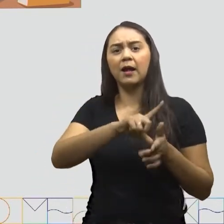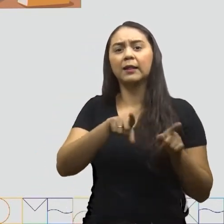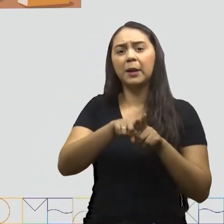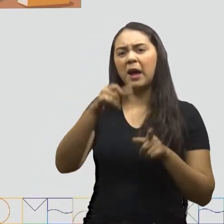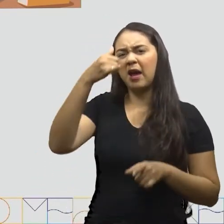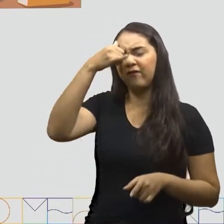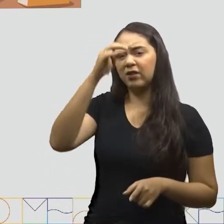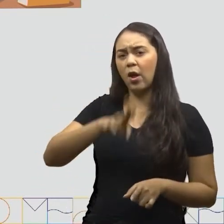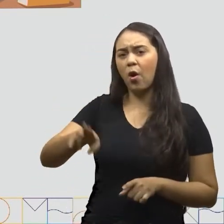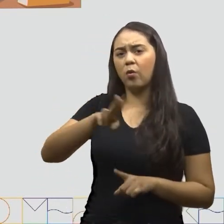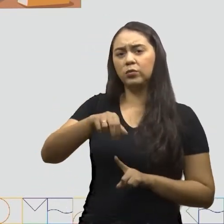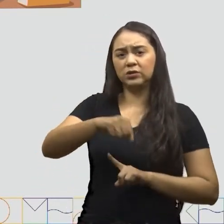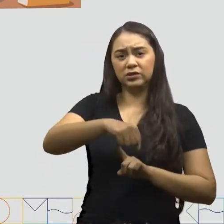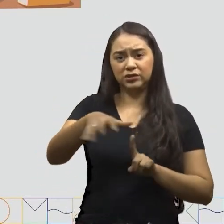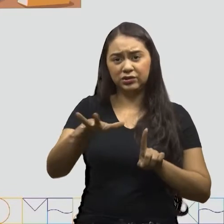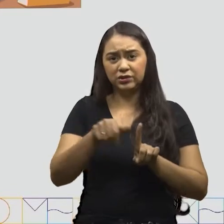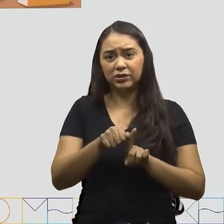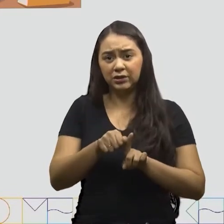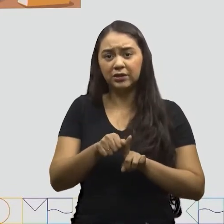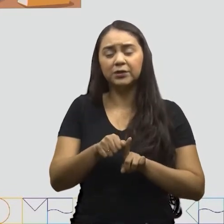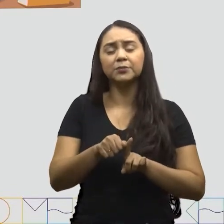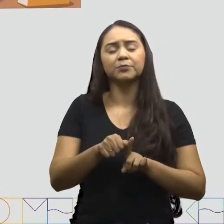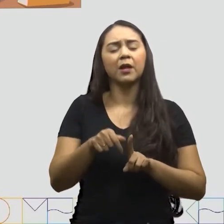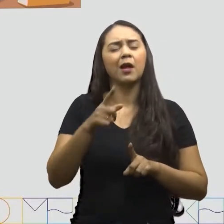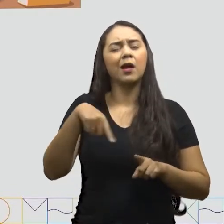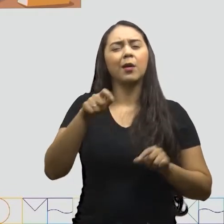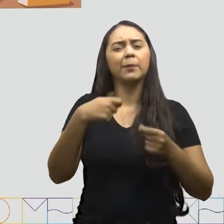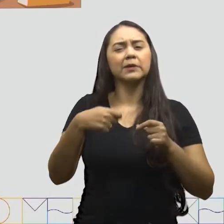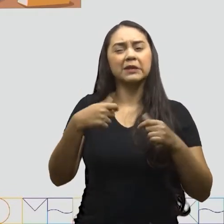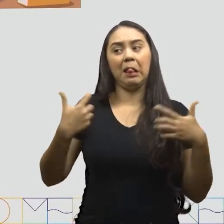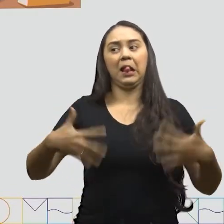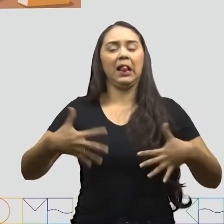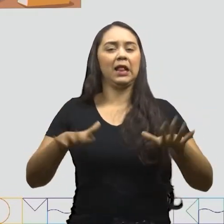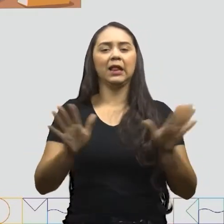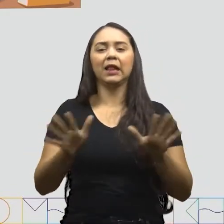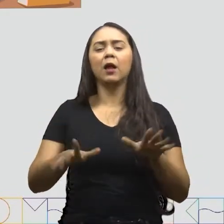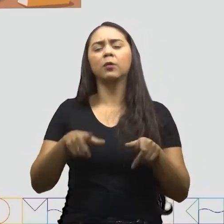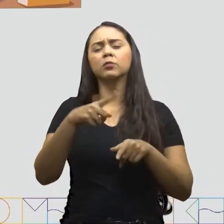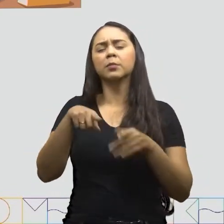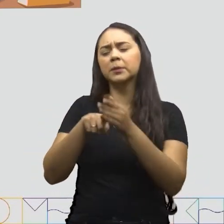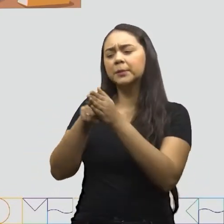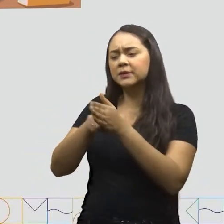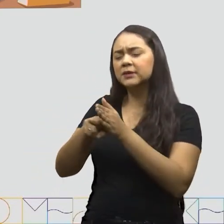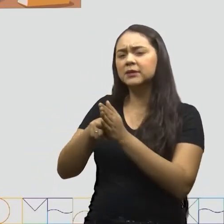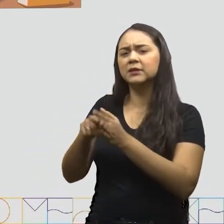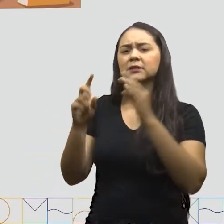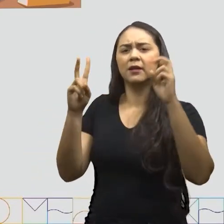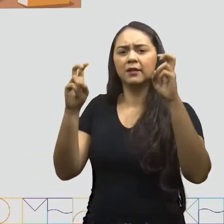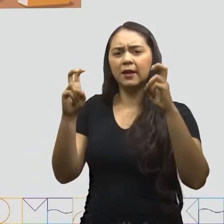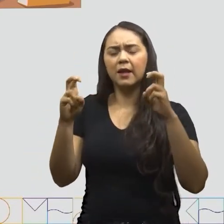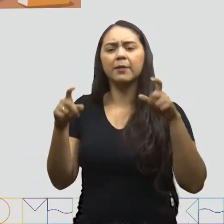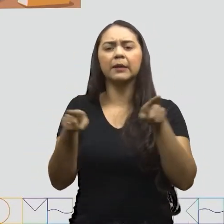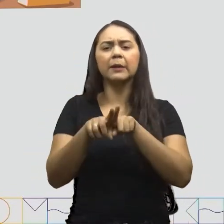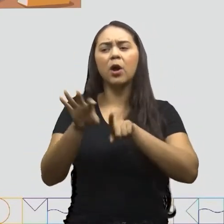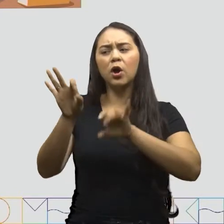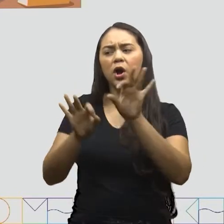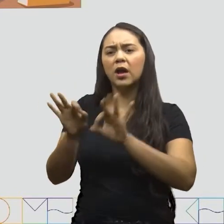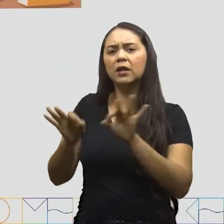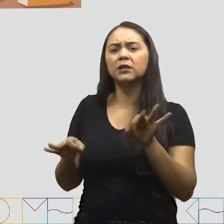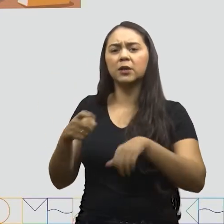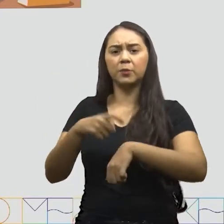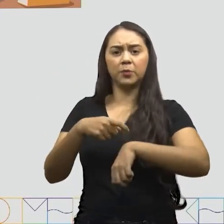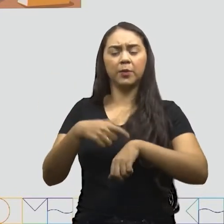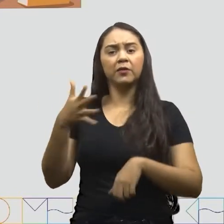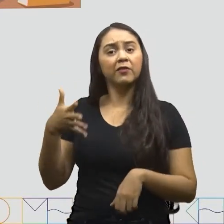desespero nessa hora Pesquise sobre o tema que a professora propor E organize a sua fala Que será sobre